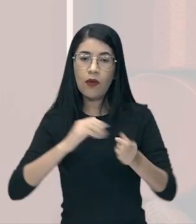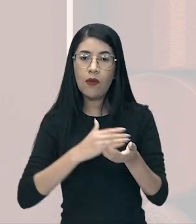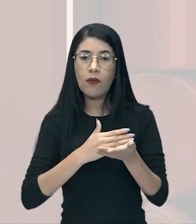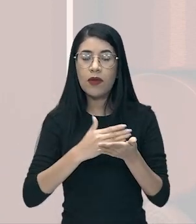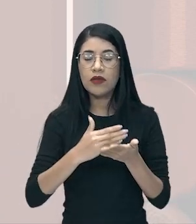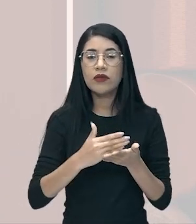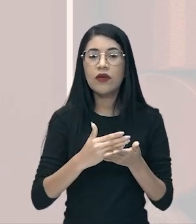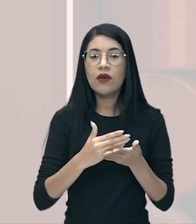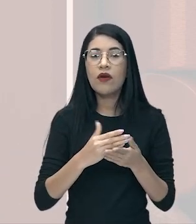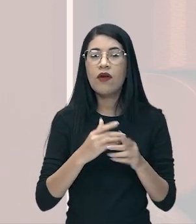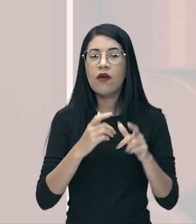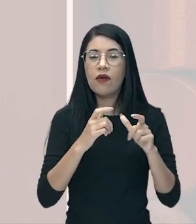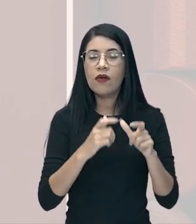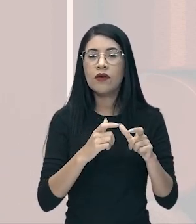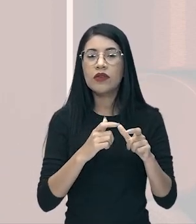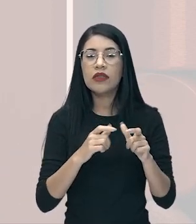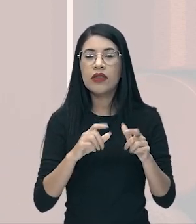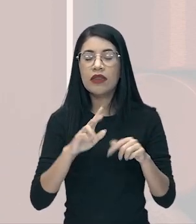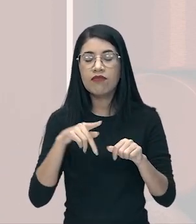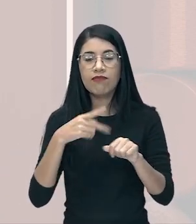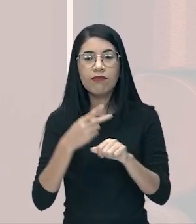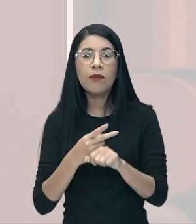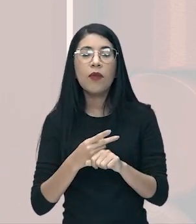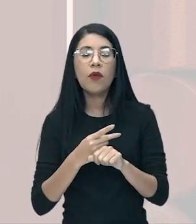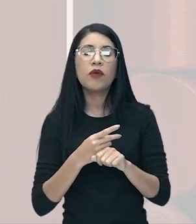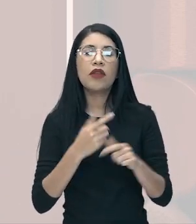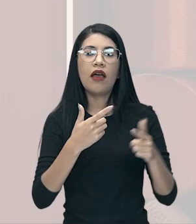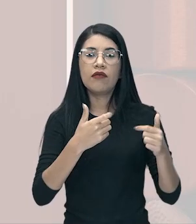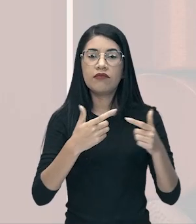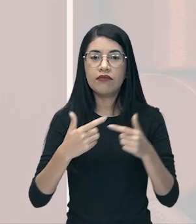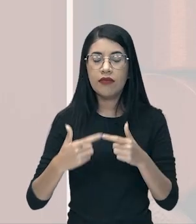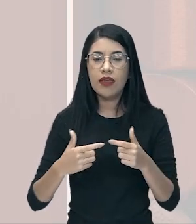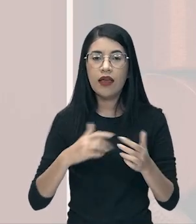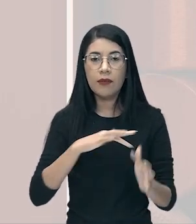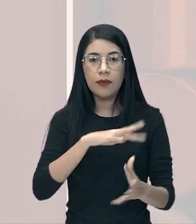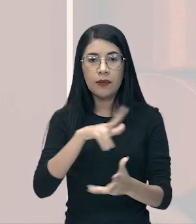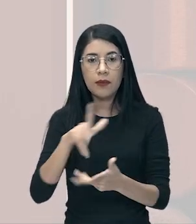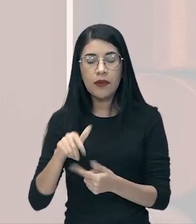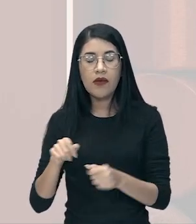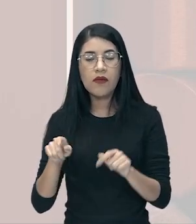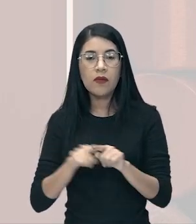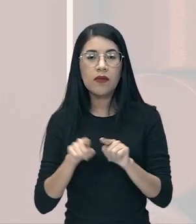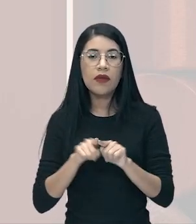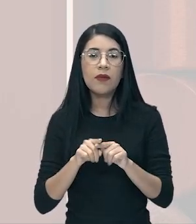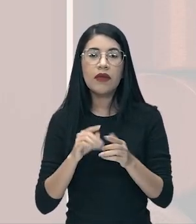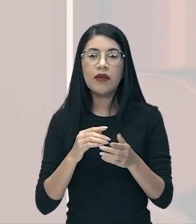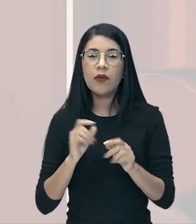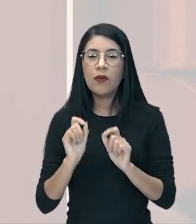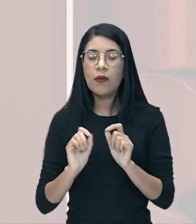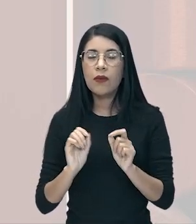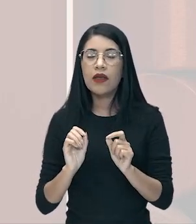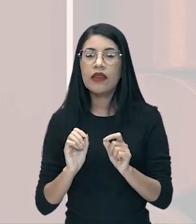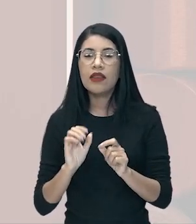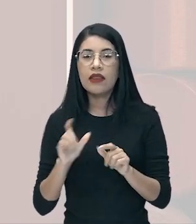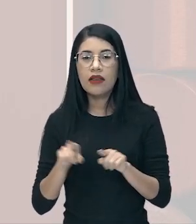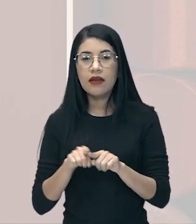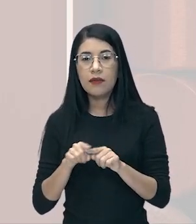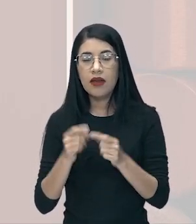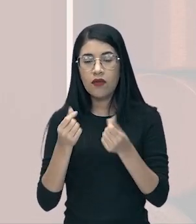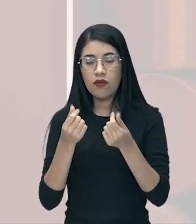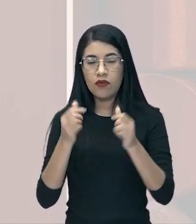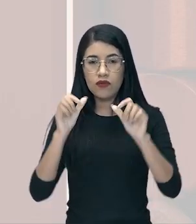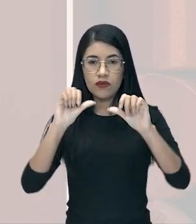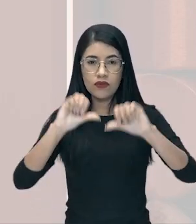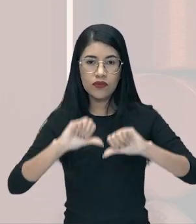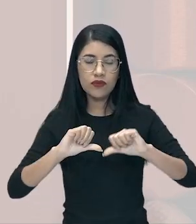do final da Primeira Guerra Mundial e que culminou também, que agravou-se ainda mais com a queda da Bolsa de Valores e,